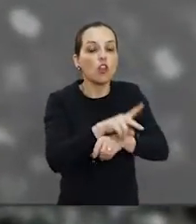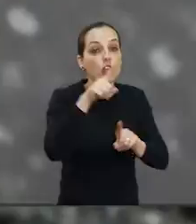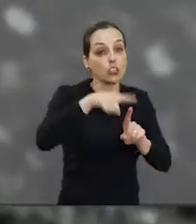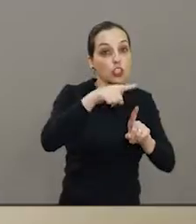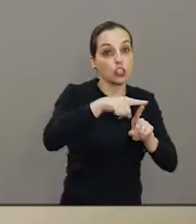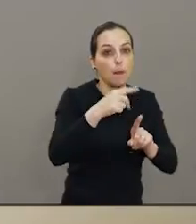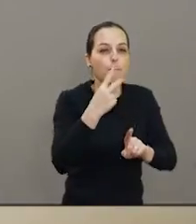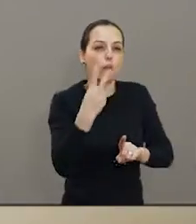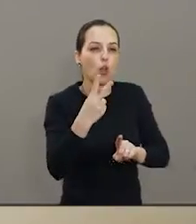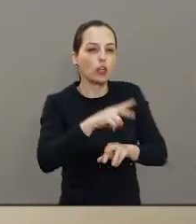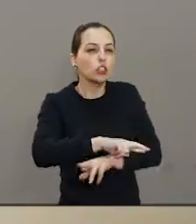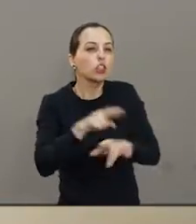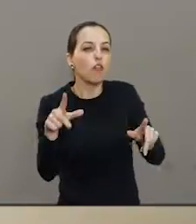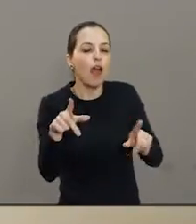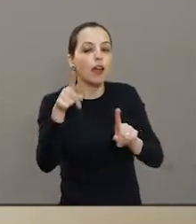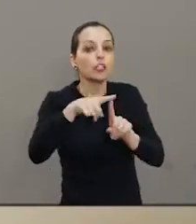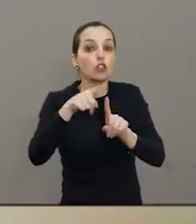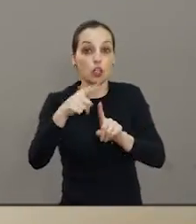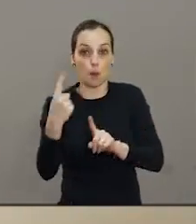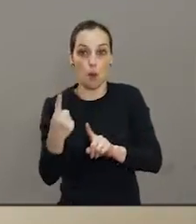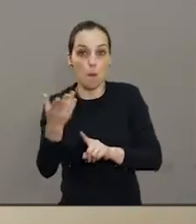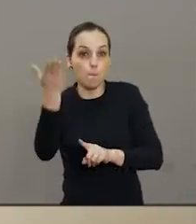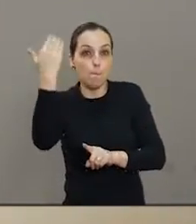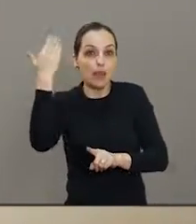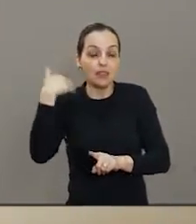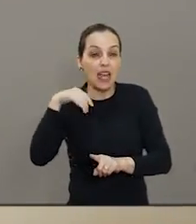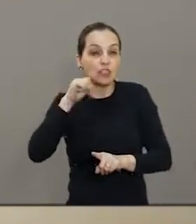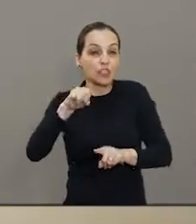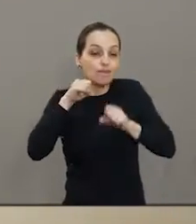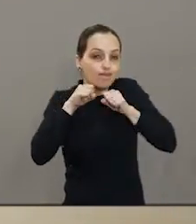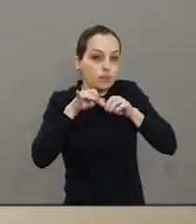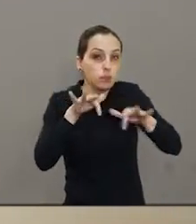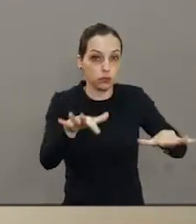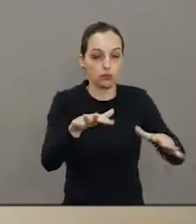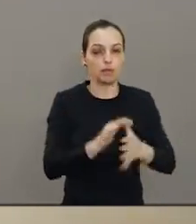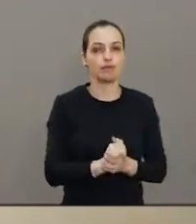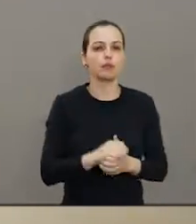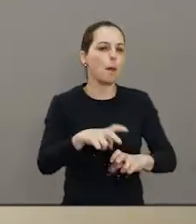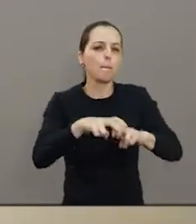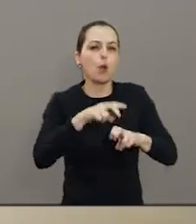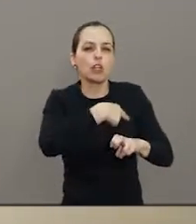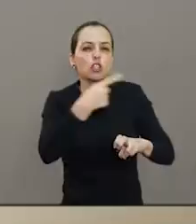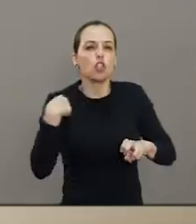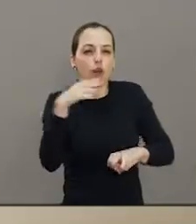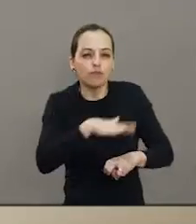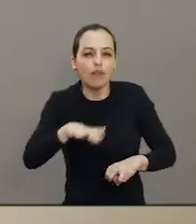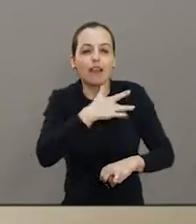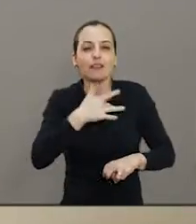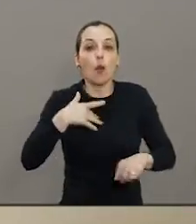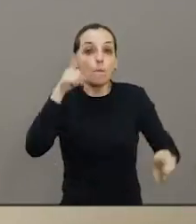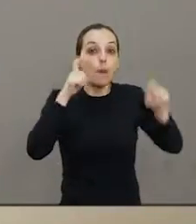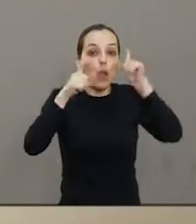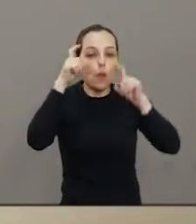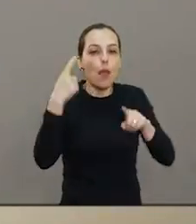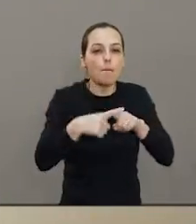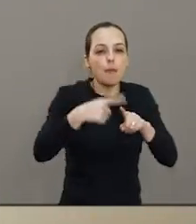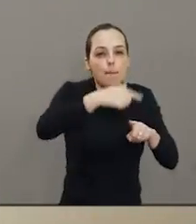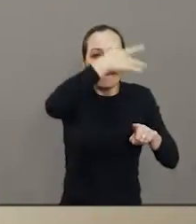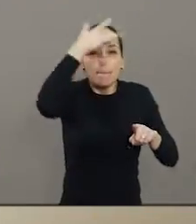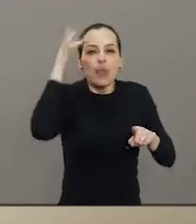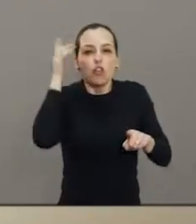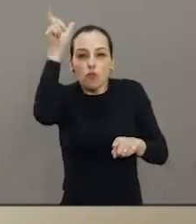1. Então isso nos deixou mais alerta, porque a gente tem uma grande população suscetível ao tipo 2. Então a gente tem que trabalhar